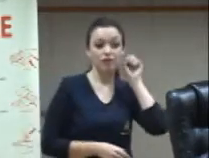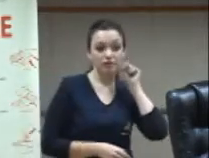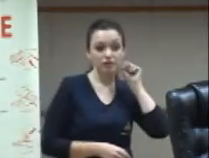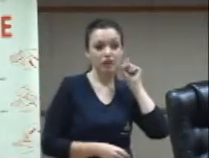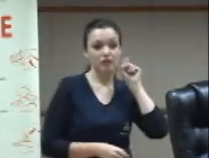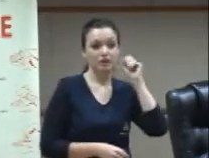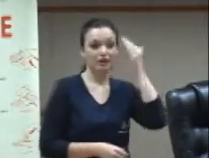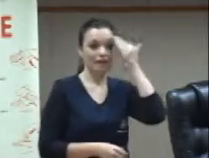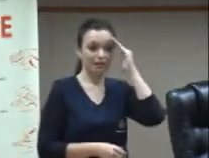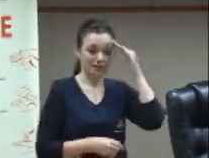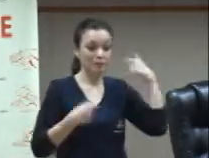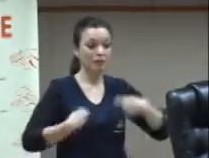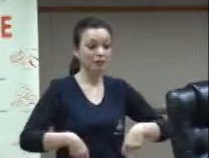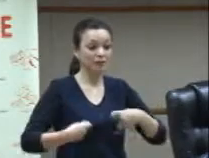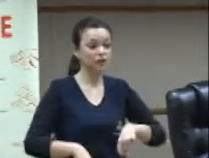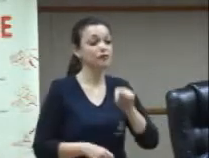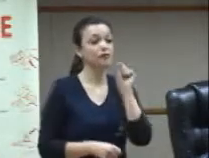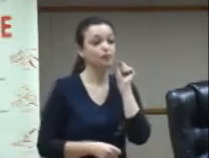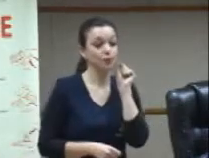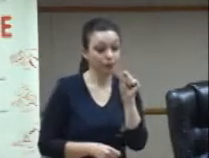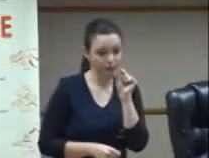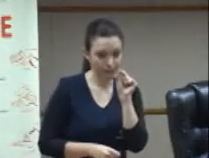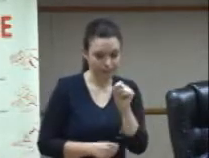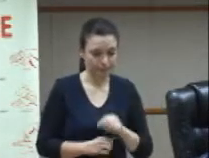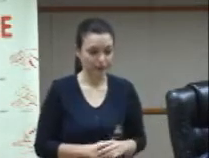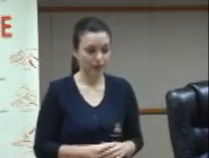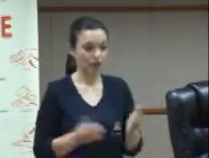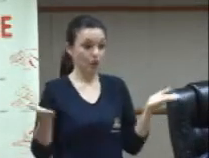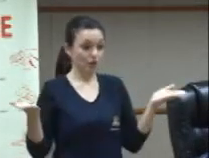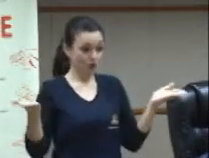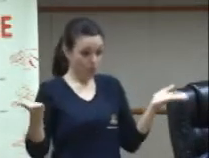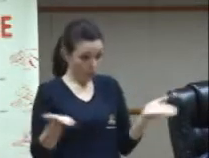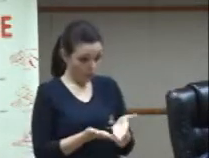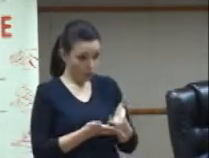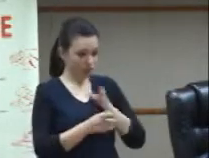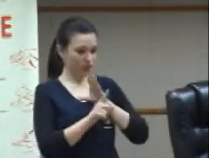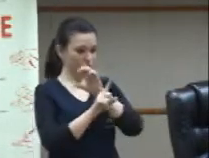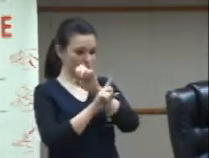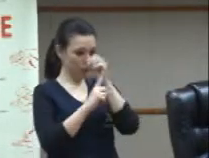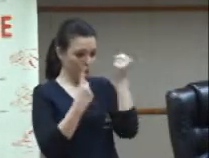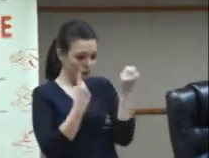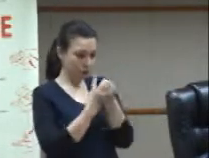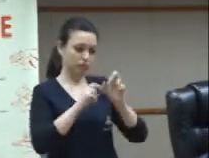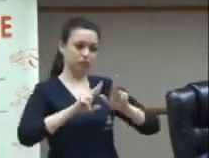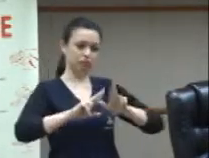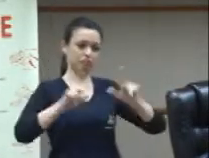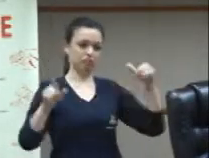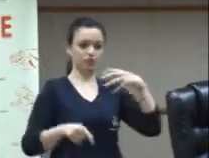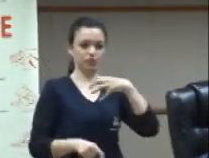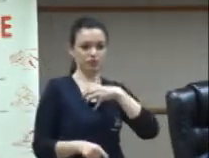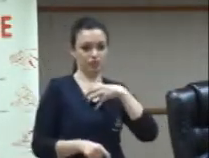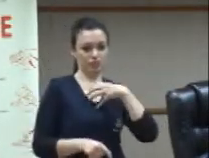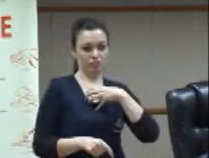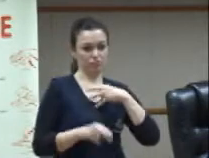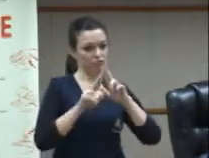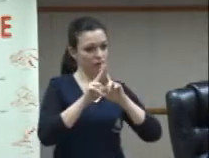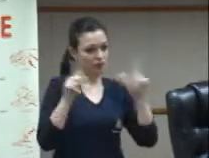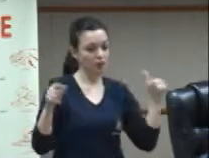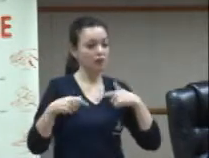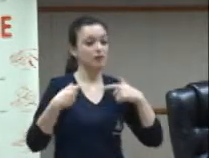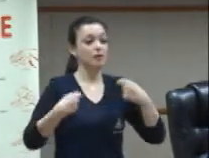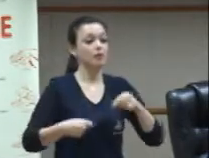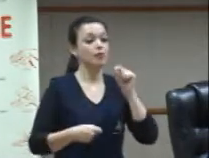novo momento que nós estamos em novas posições sociais numa multiplicidade de práticas e